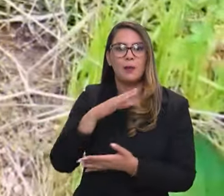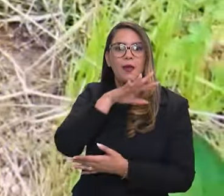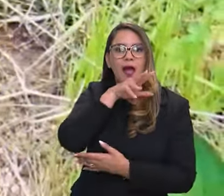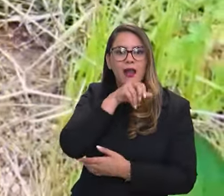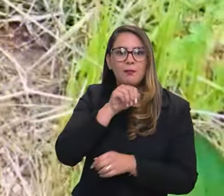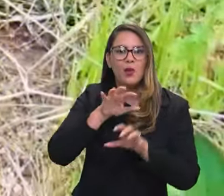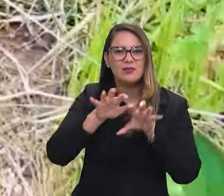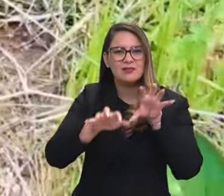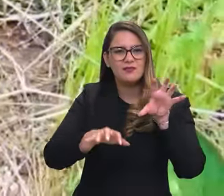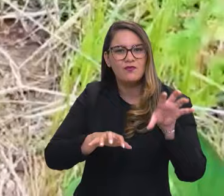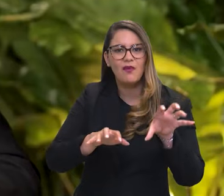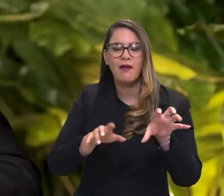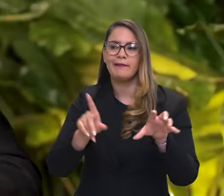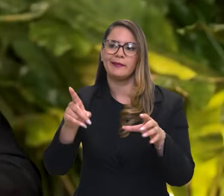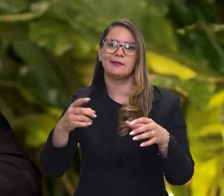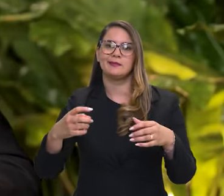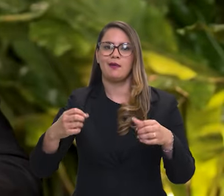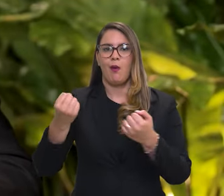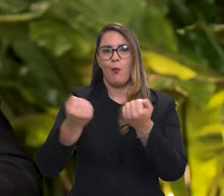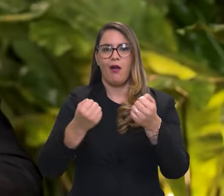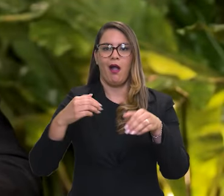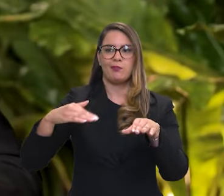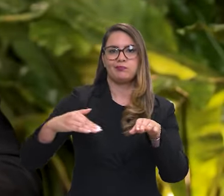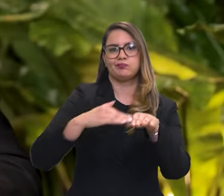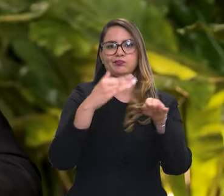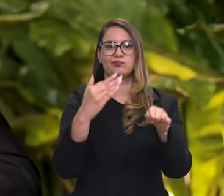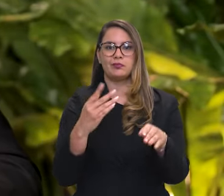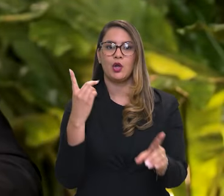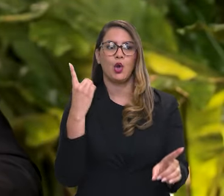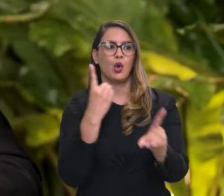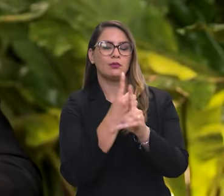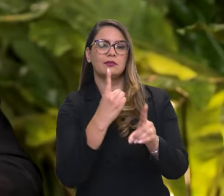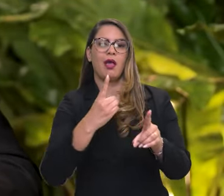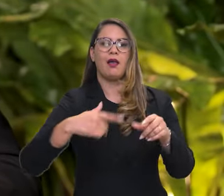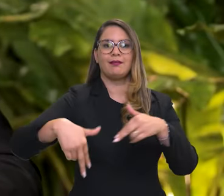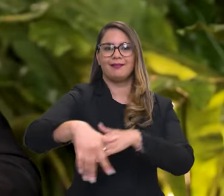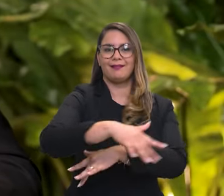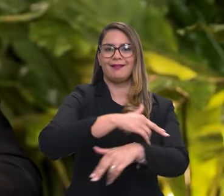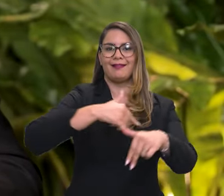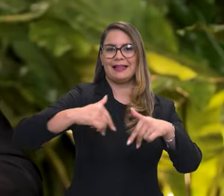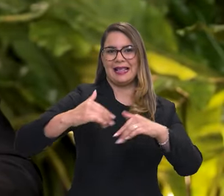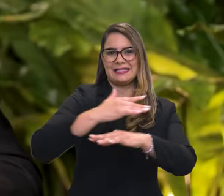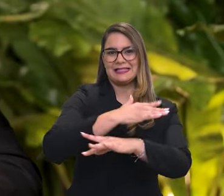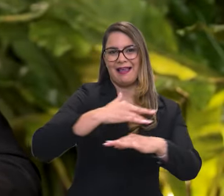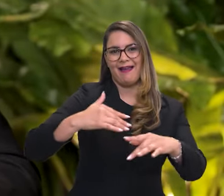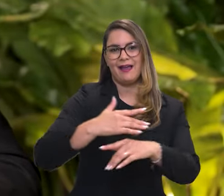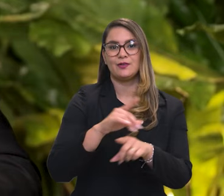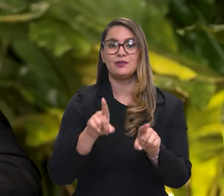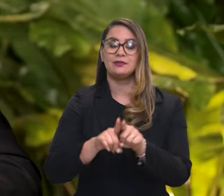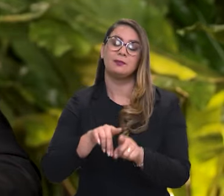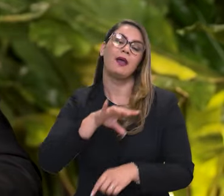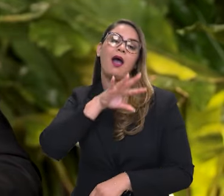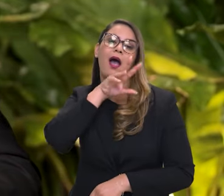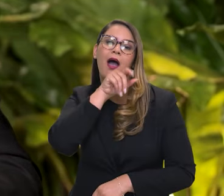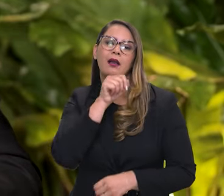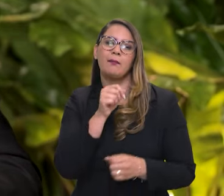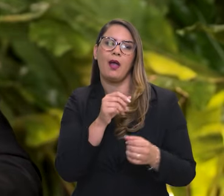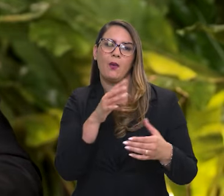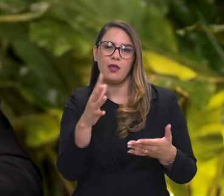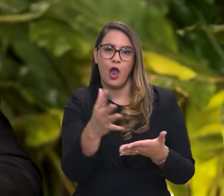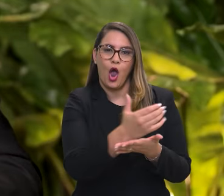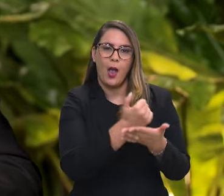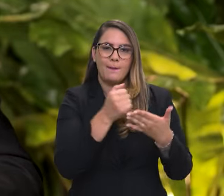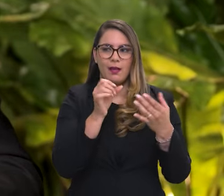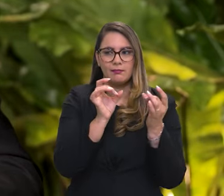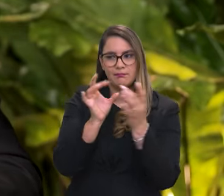animais silvestres que recebem animais atropelados, animais que são encontrados perambulando dentro das cidades, e animais vítimas